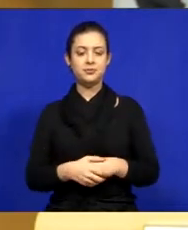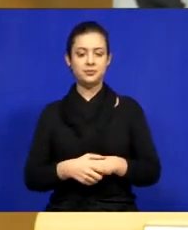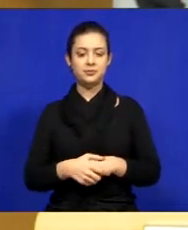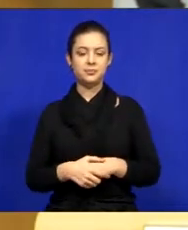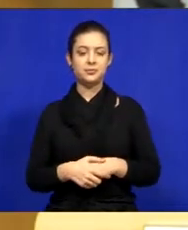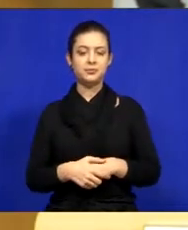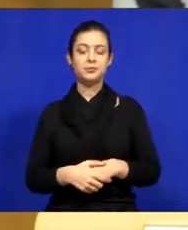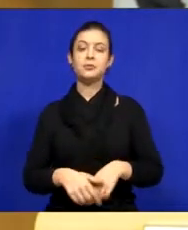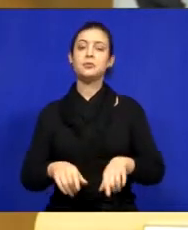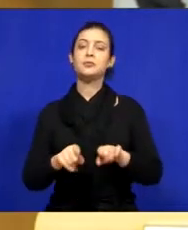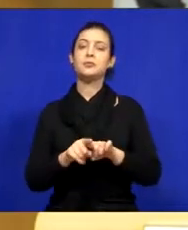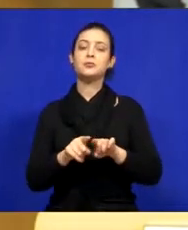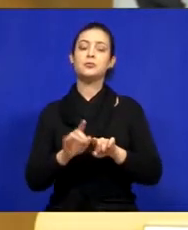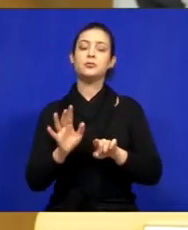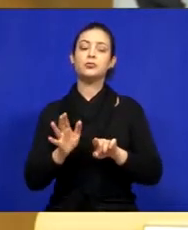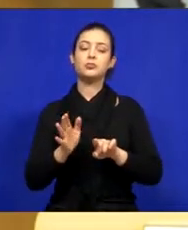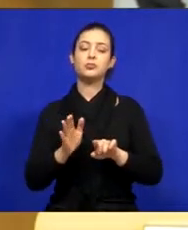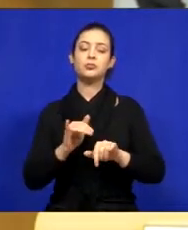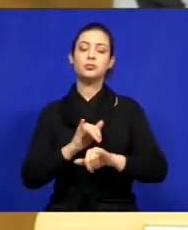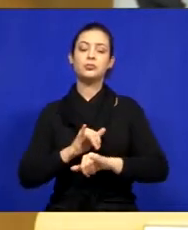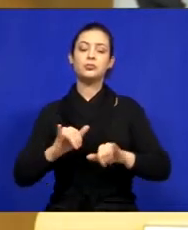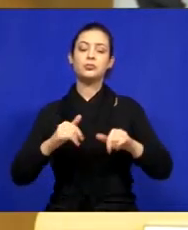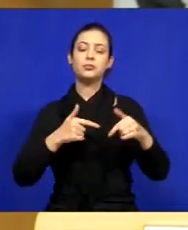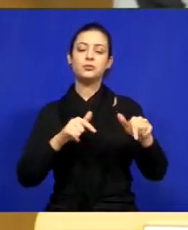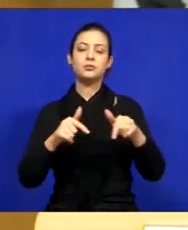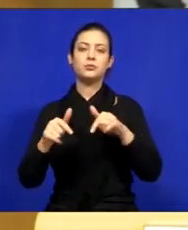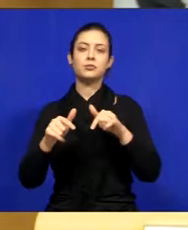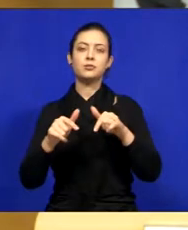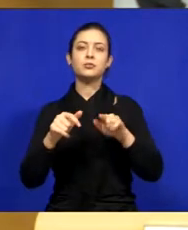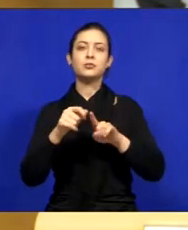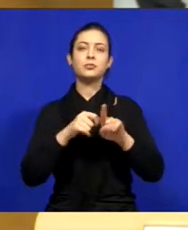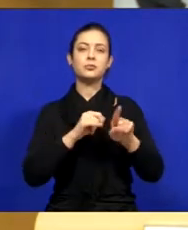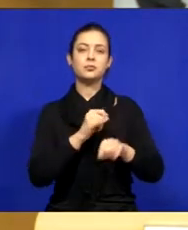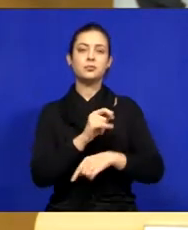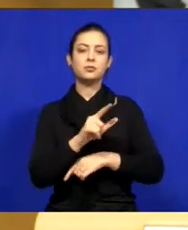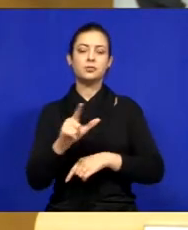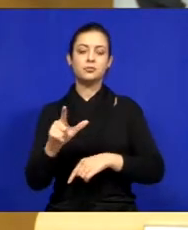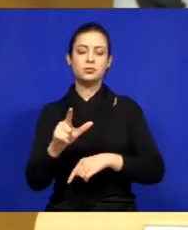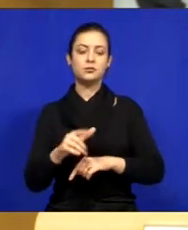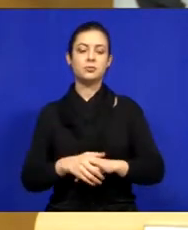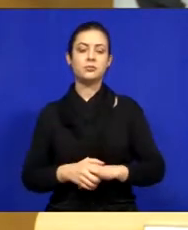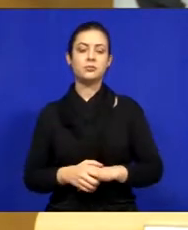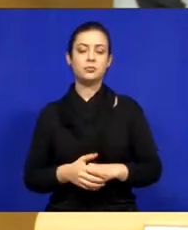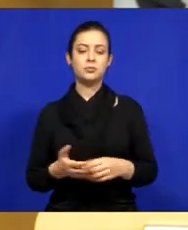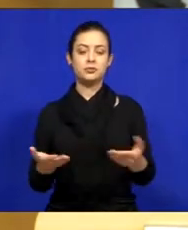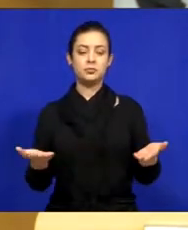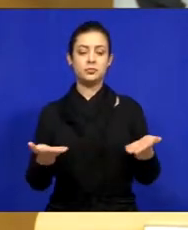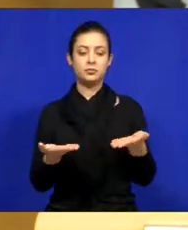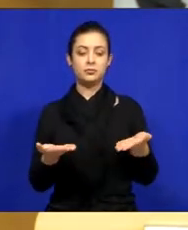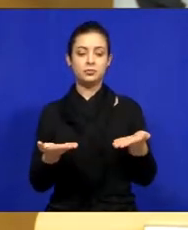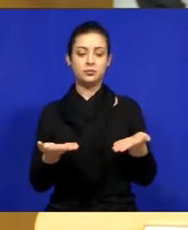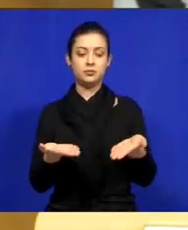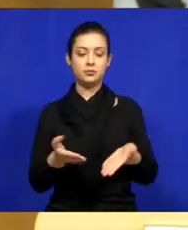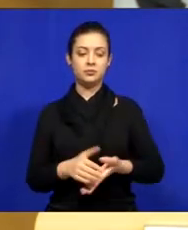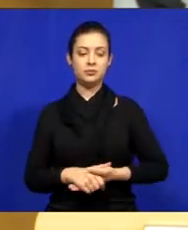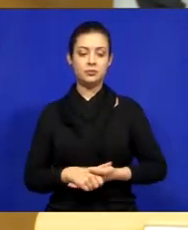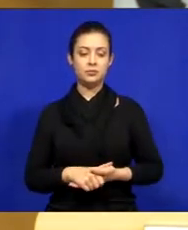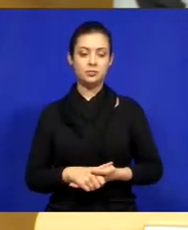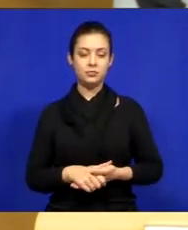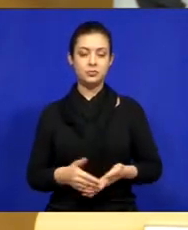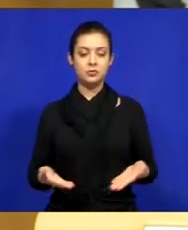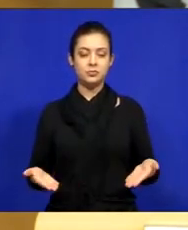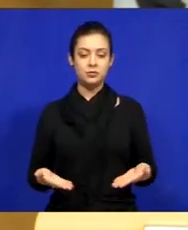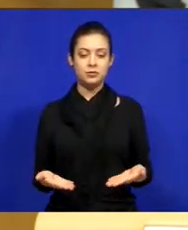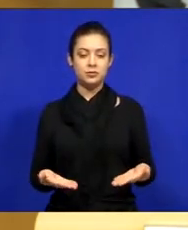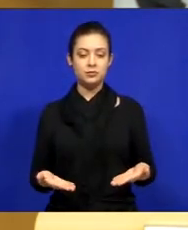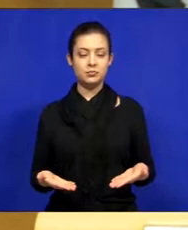já fazer menção aos trabalhos do mês de julho. Nós vamos agora fazer